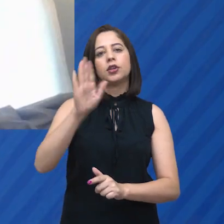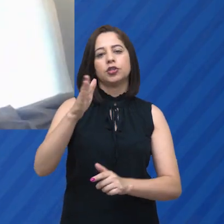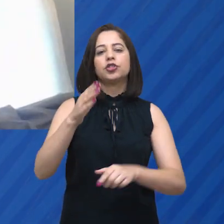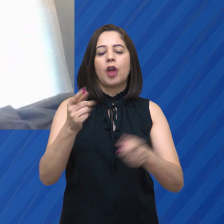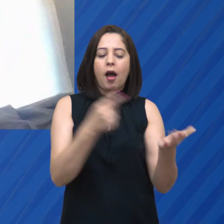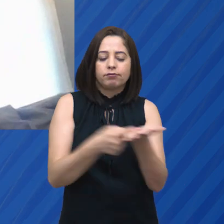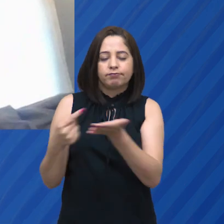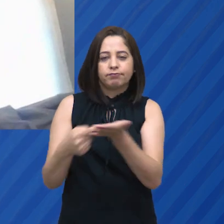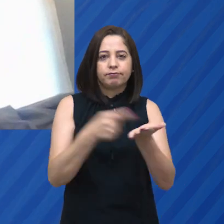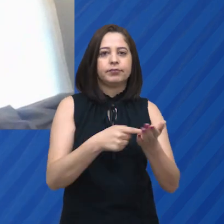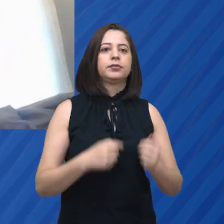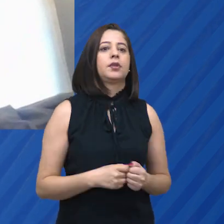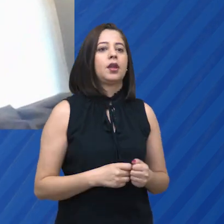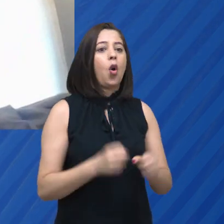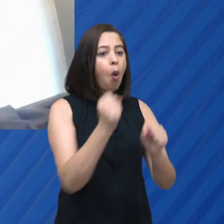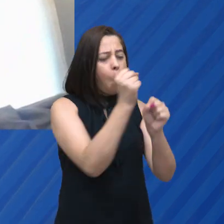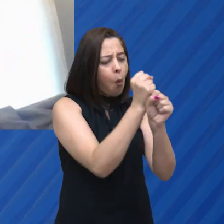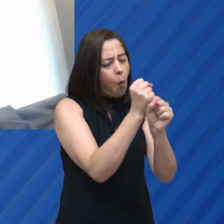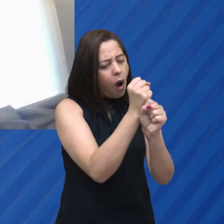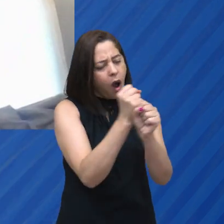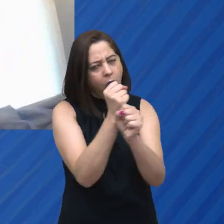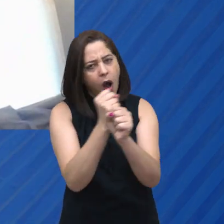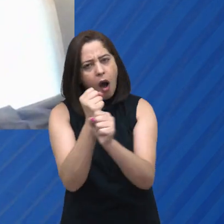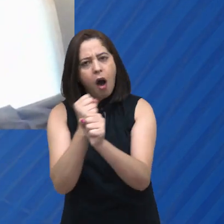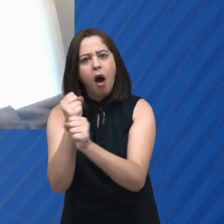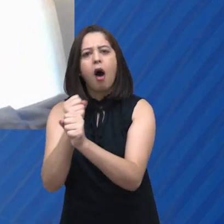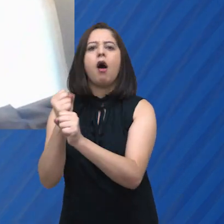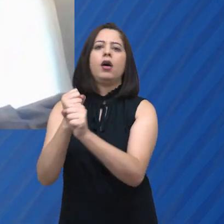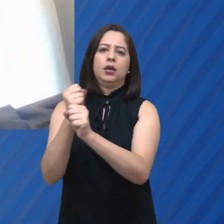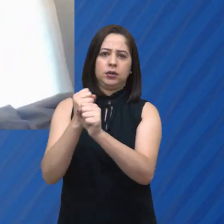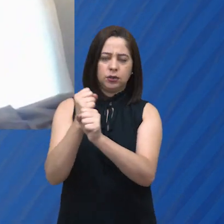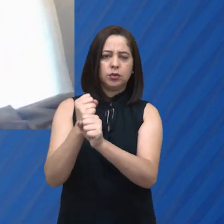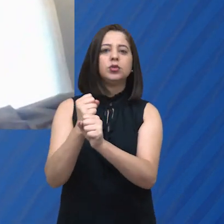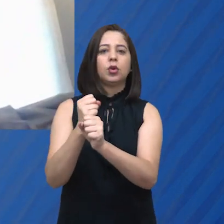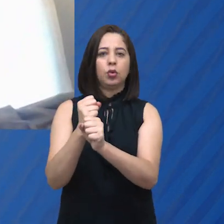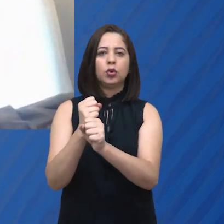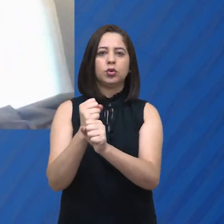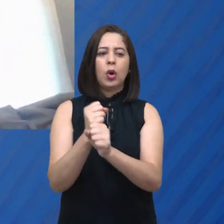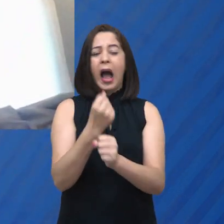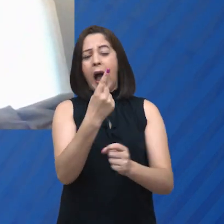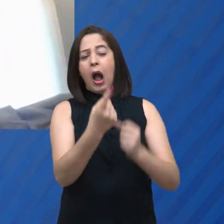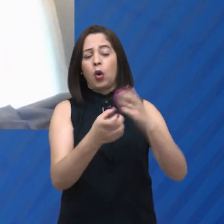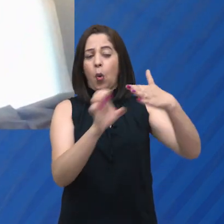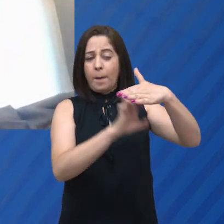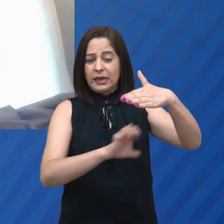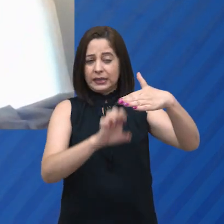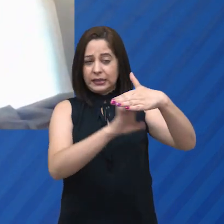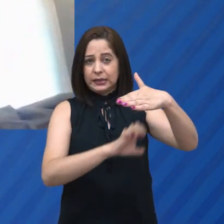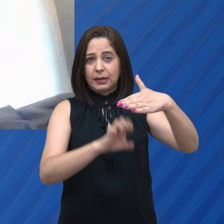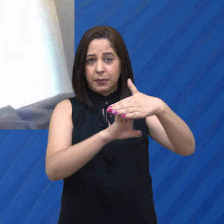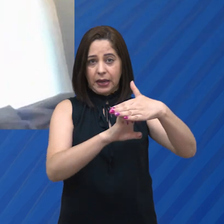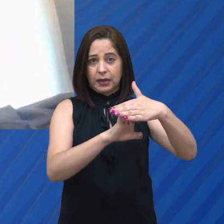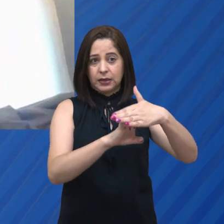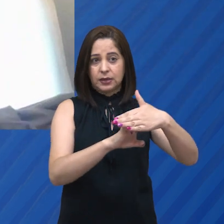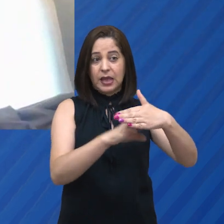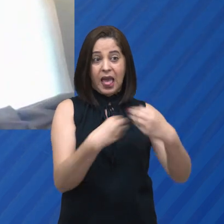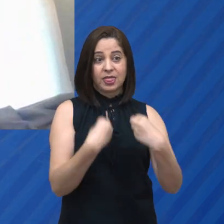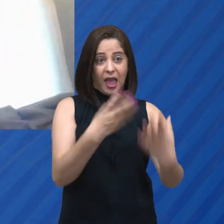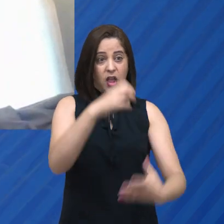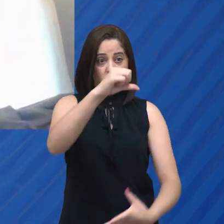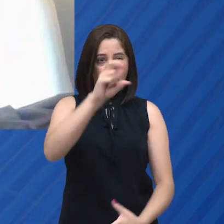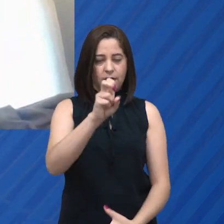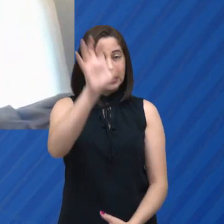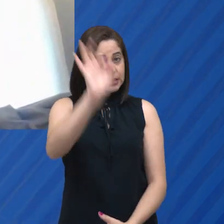negociações com essas empresas durante todo o ano. Inclusive, nesse momento, algumas companhias estão oferecendo dívidas com até